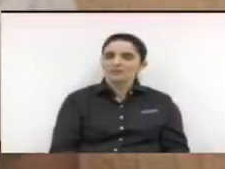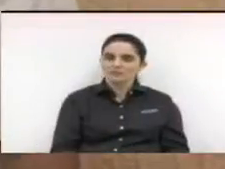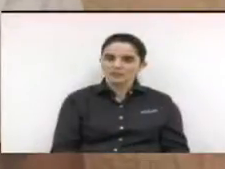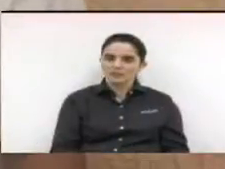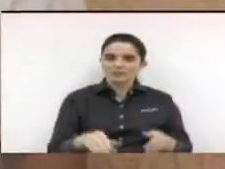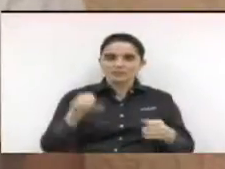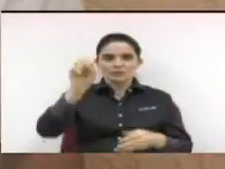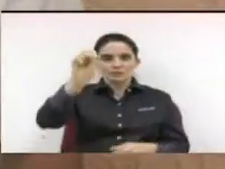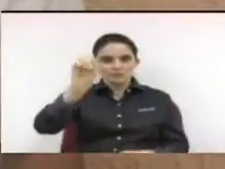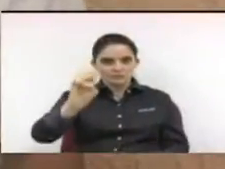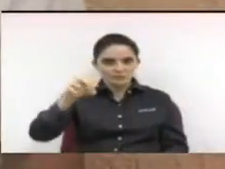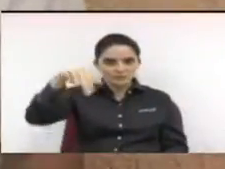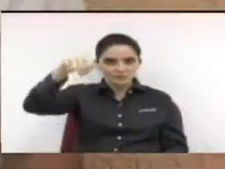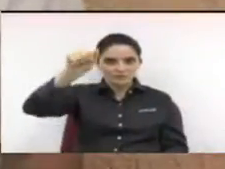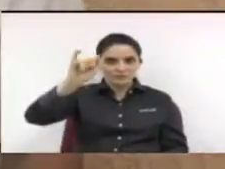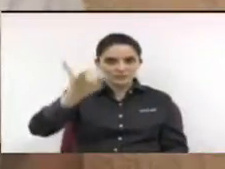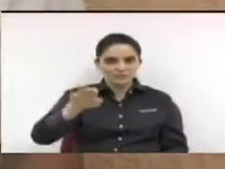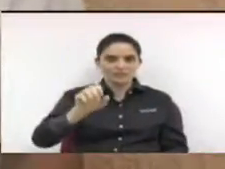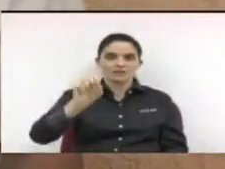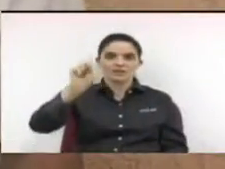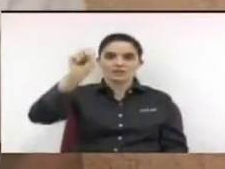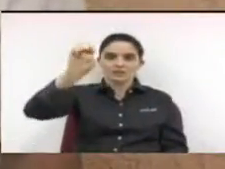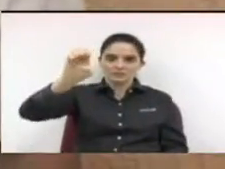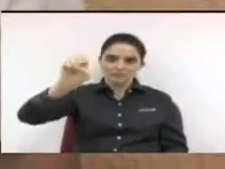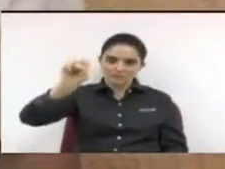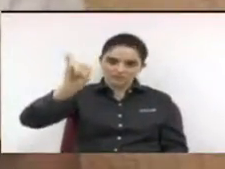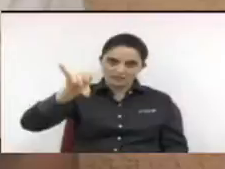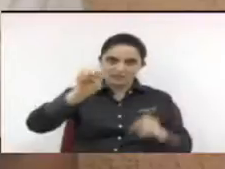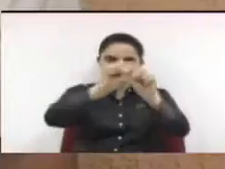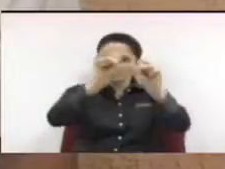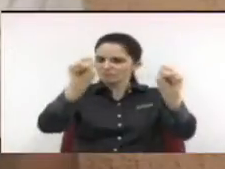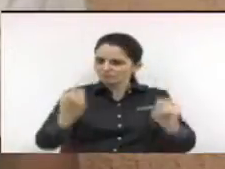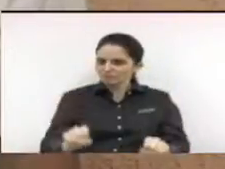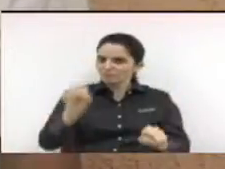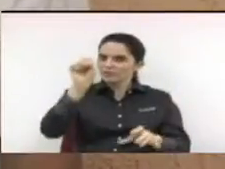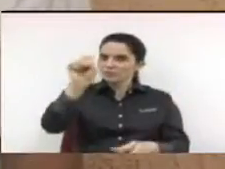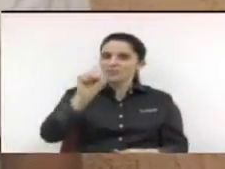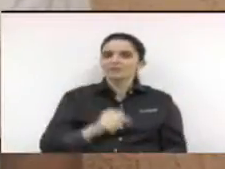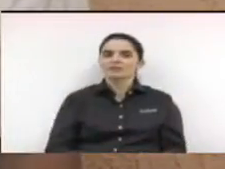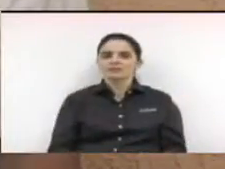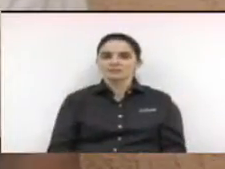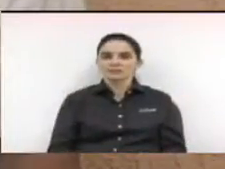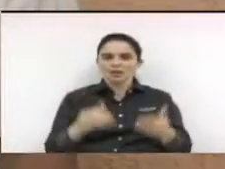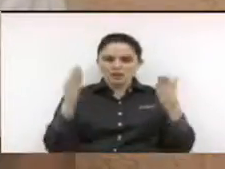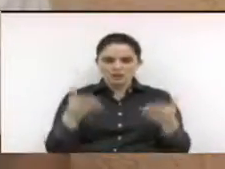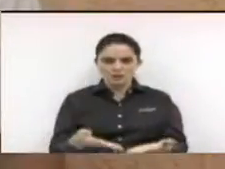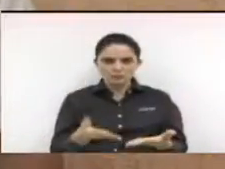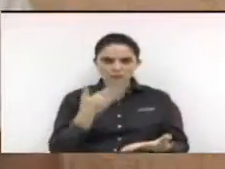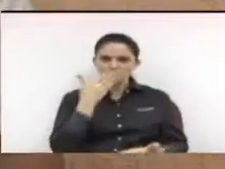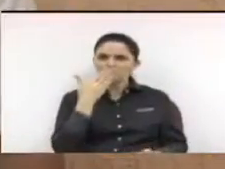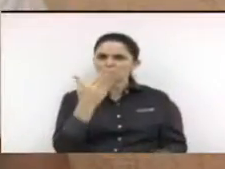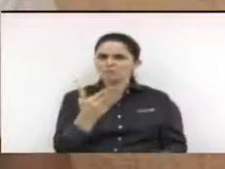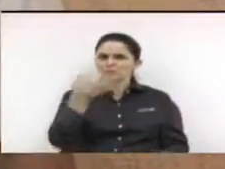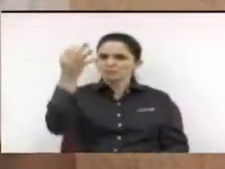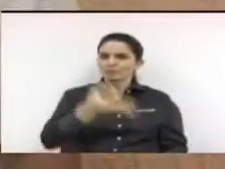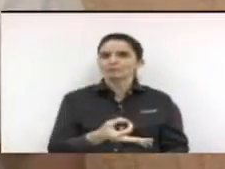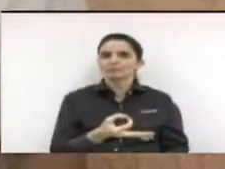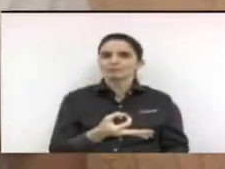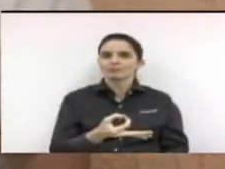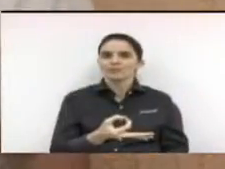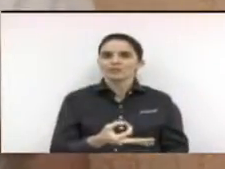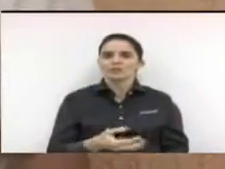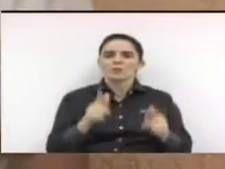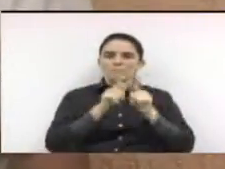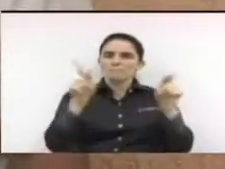tem no SESI, enfim, em todo o sistema S. Portanto, essa moção de protesto, correto, porque você pode